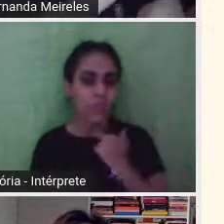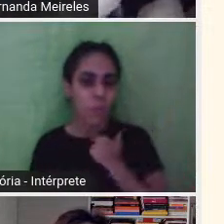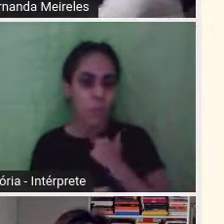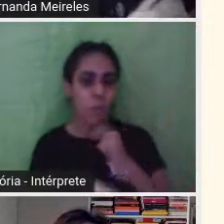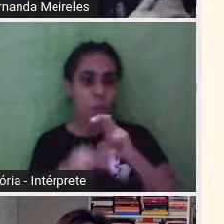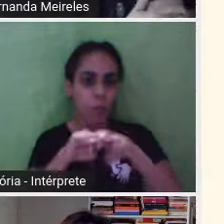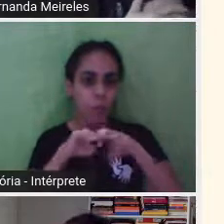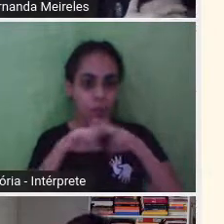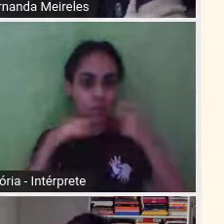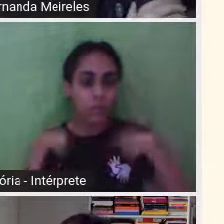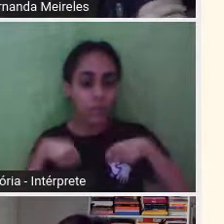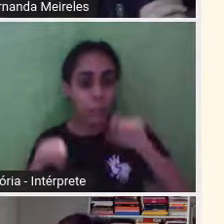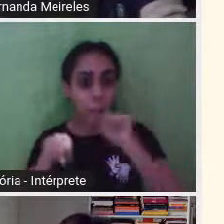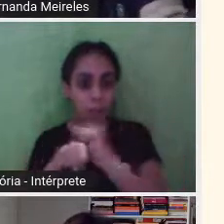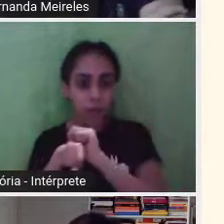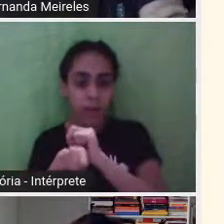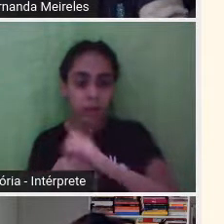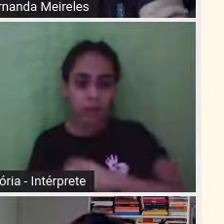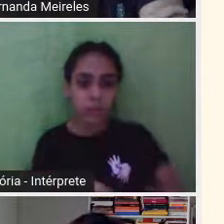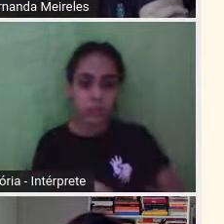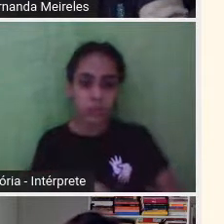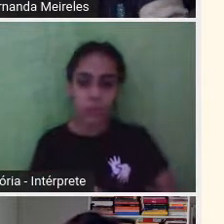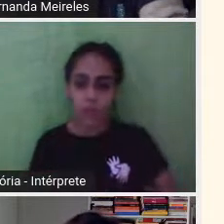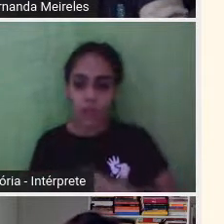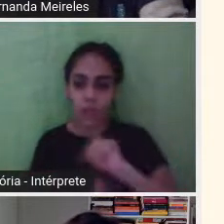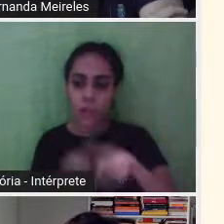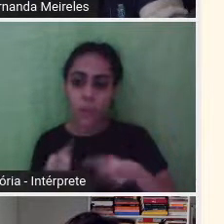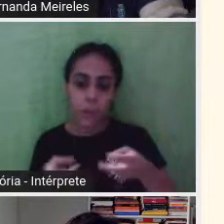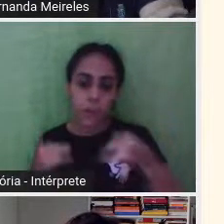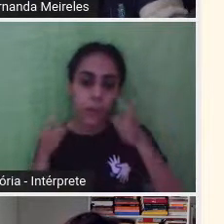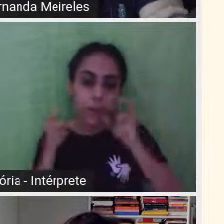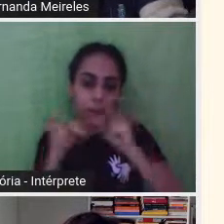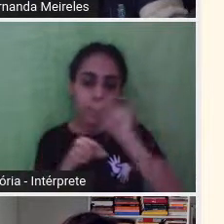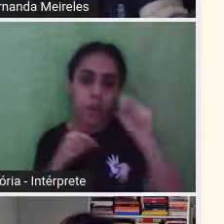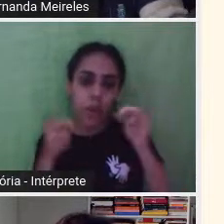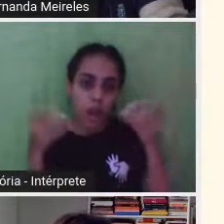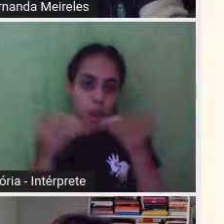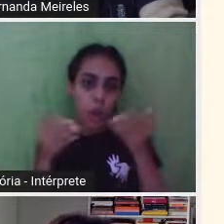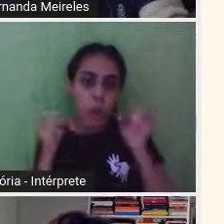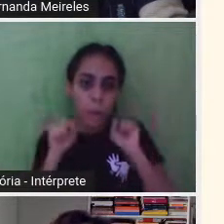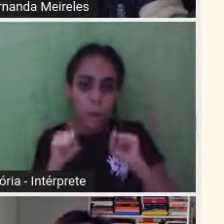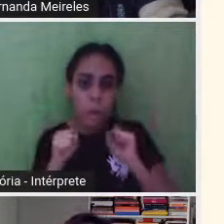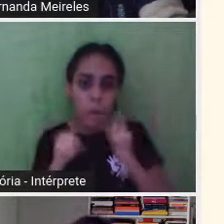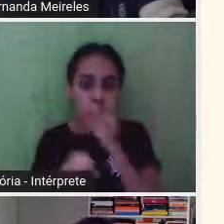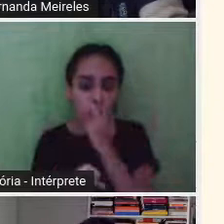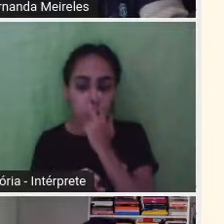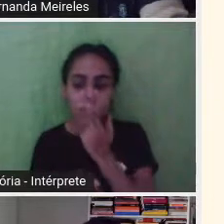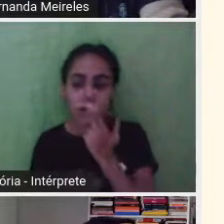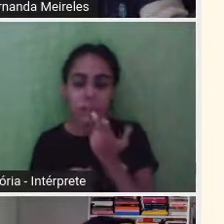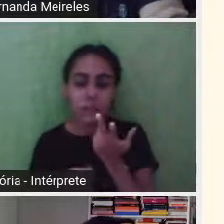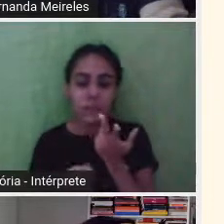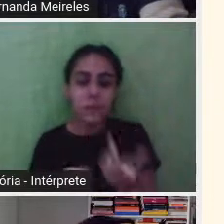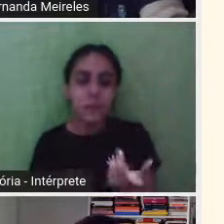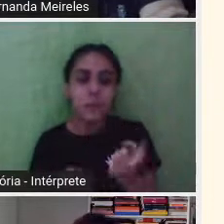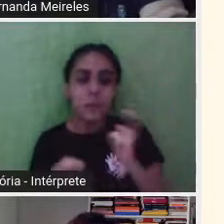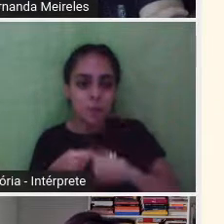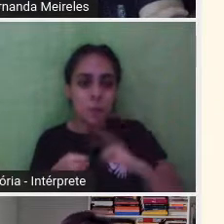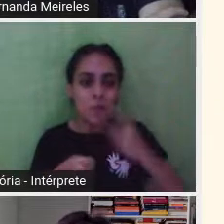foi justamente quando eu parei de amamentar que eu disse, nossa, eu agora posso voltar um pouco a ser eu mesma, né?